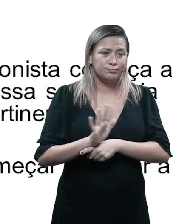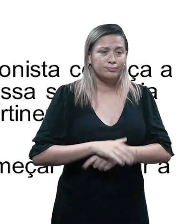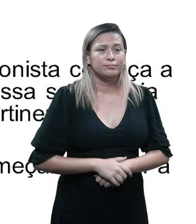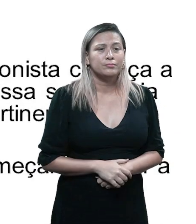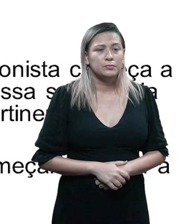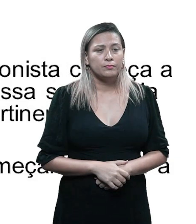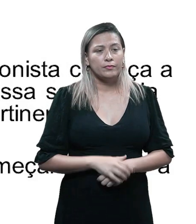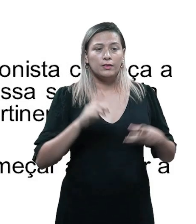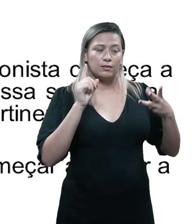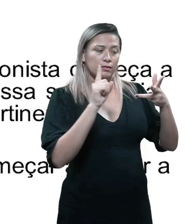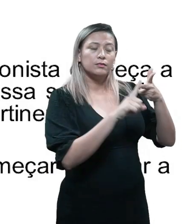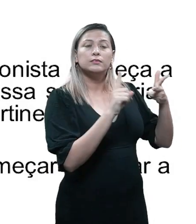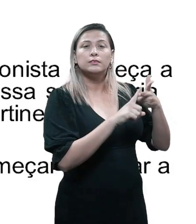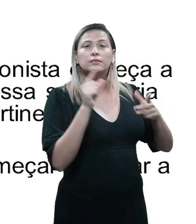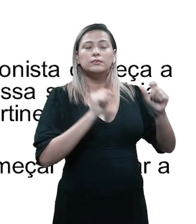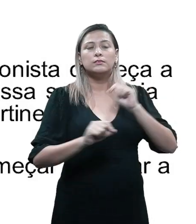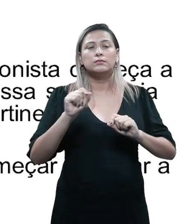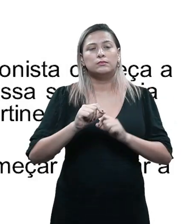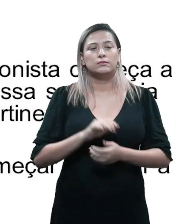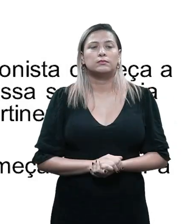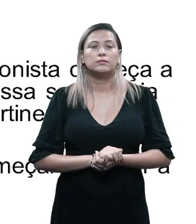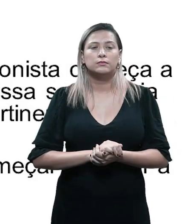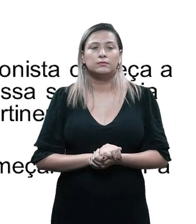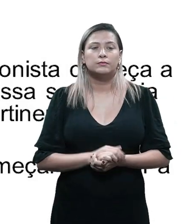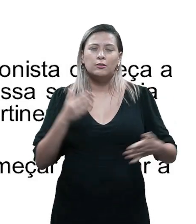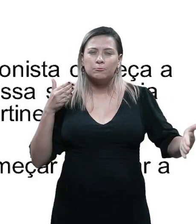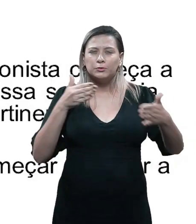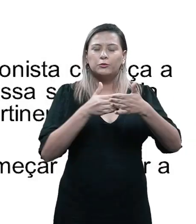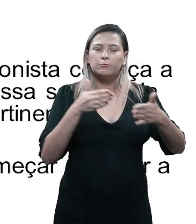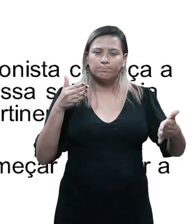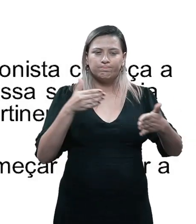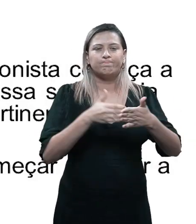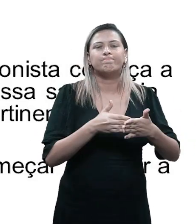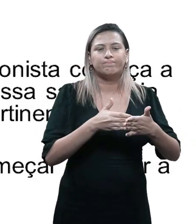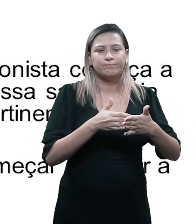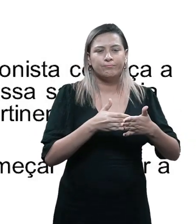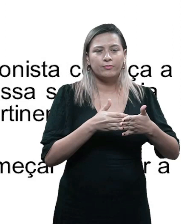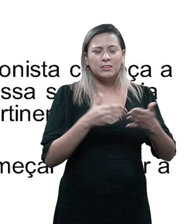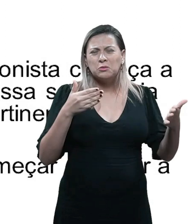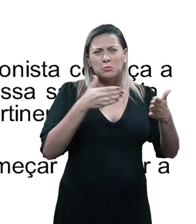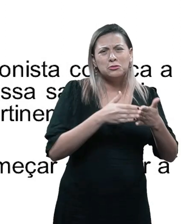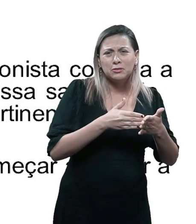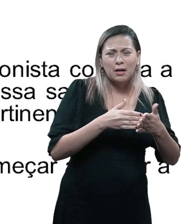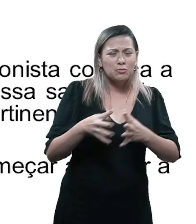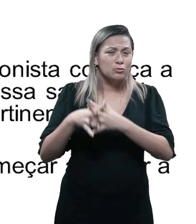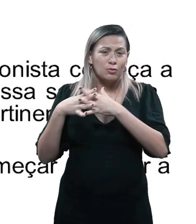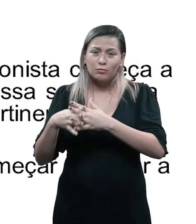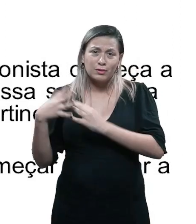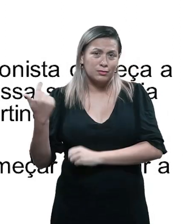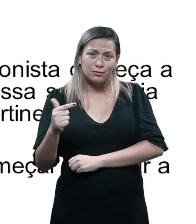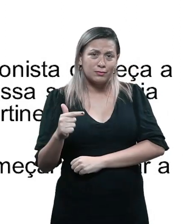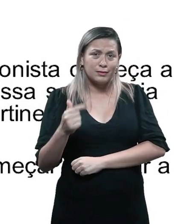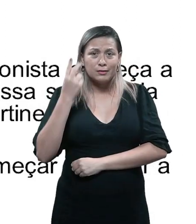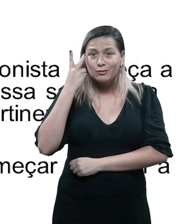A terceira ferramenta são os obstáculos. Sem obstáculo, não vai ter conflito